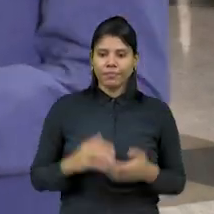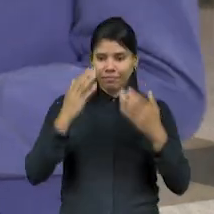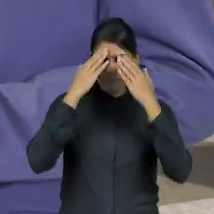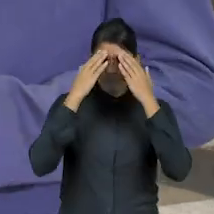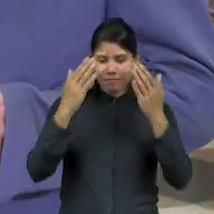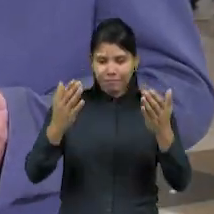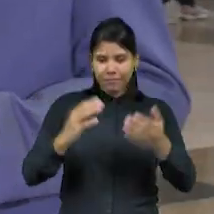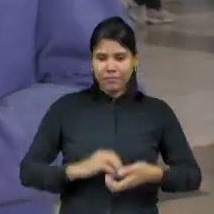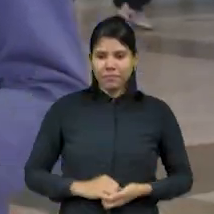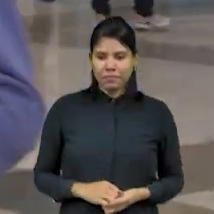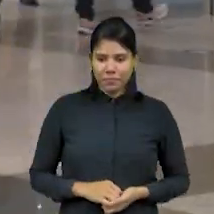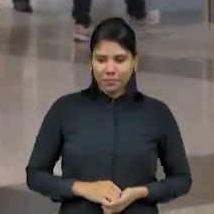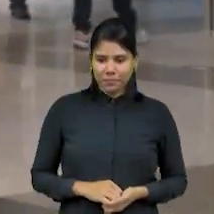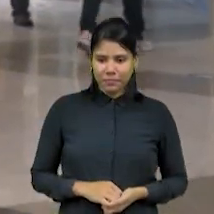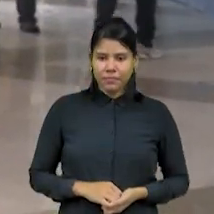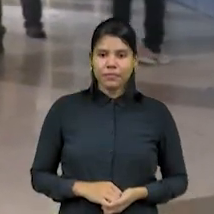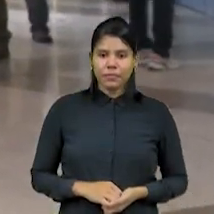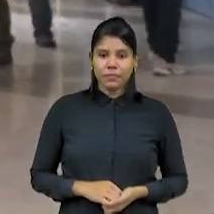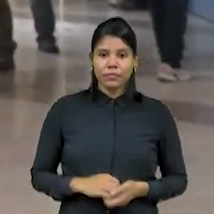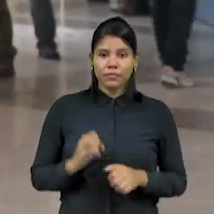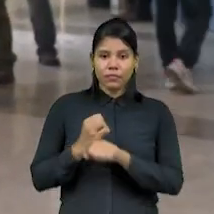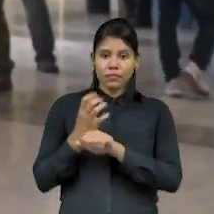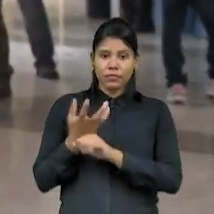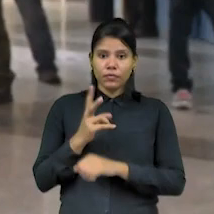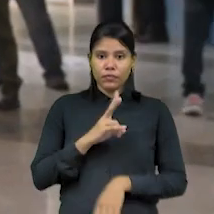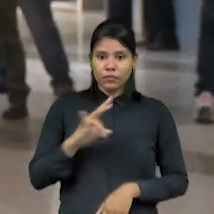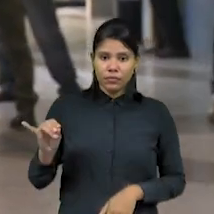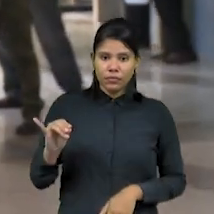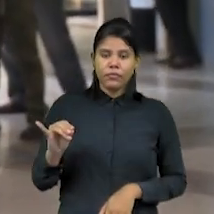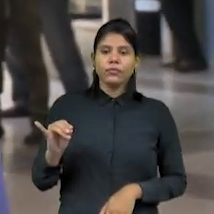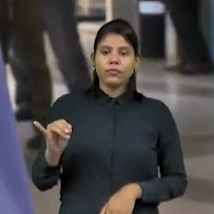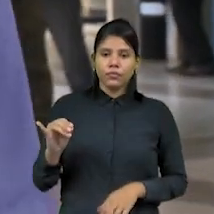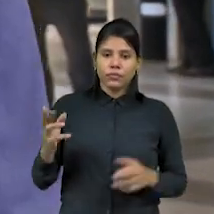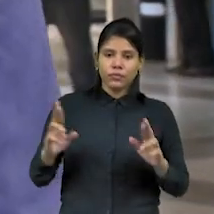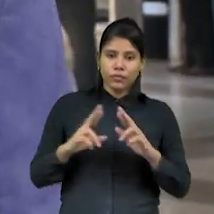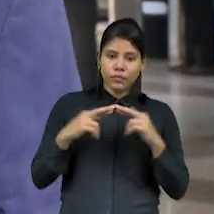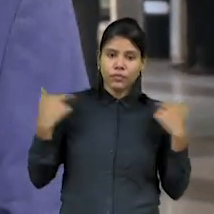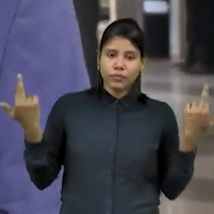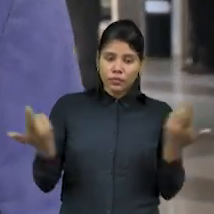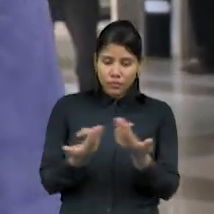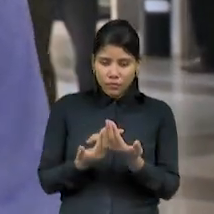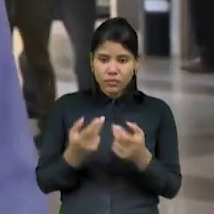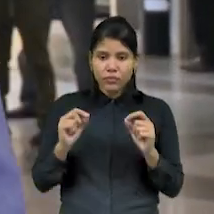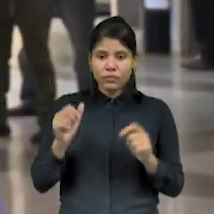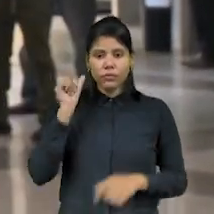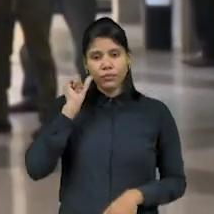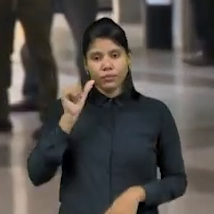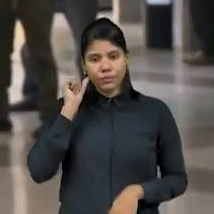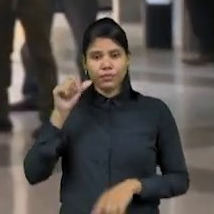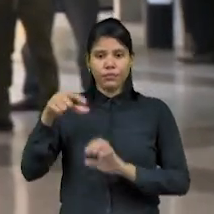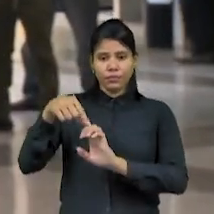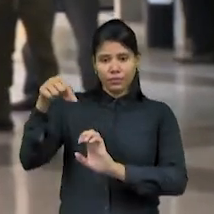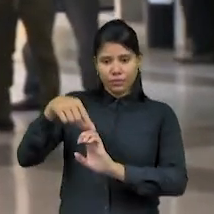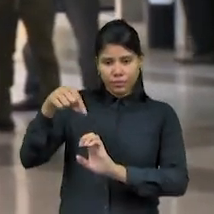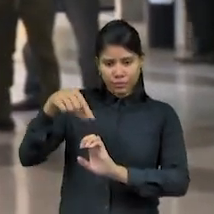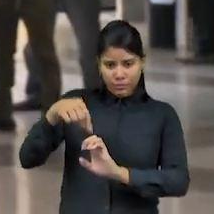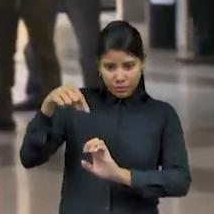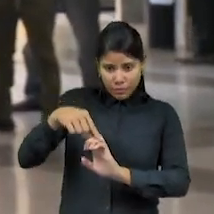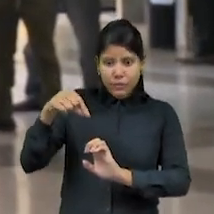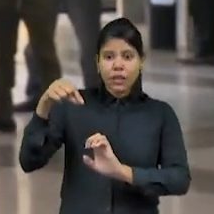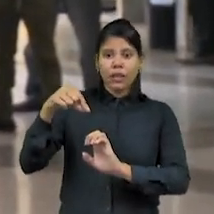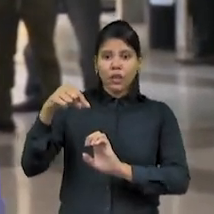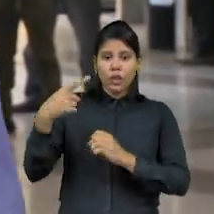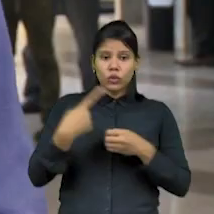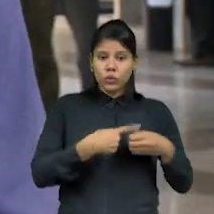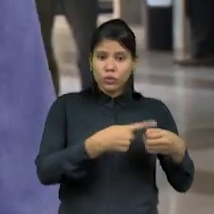no evento que vai reunir as mulheres empreendedoras, não só aqui de Fortaleza e Taitinga, também Horizonte, Pacajoso, Chorozinho, Pacatuba,